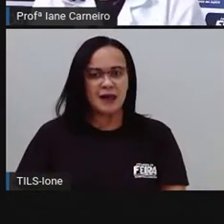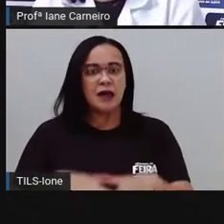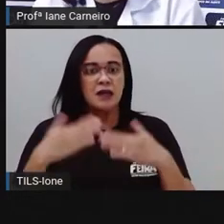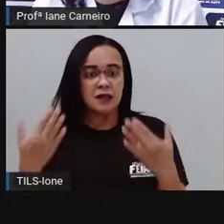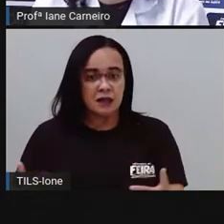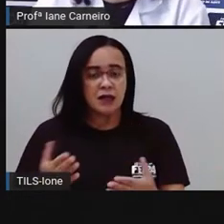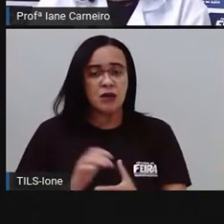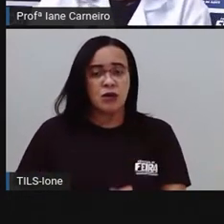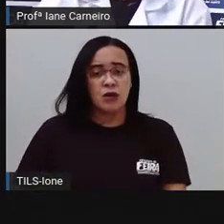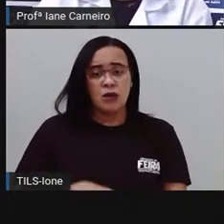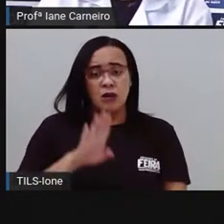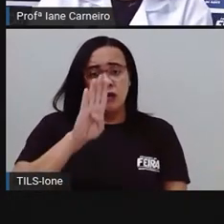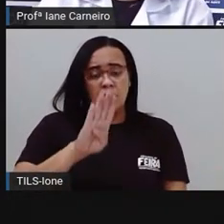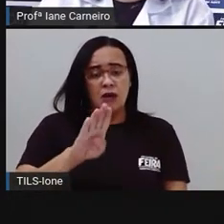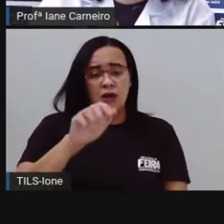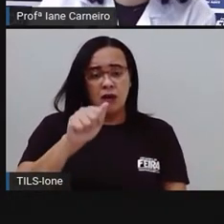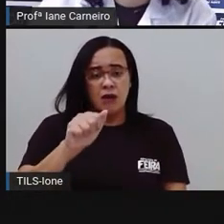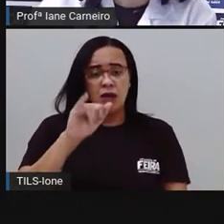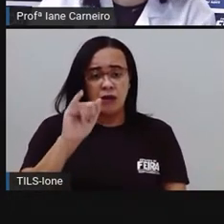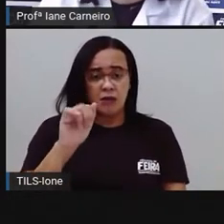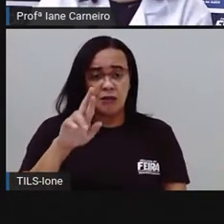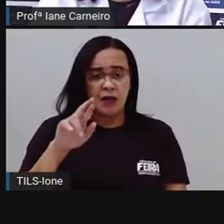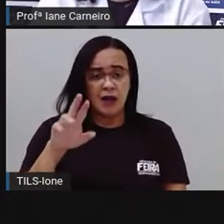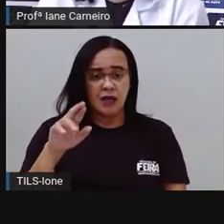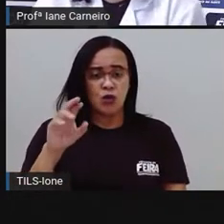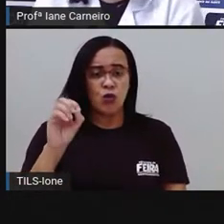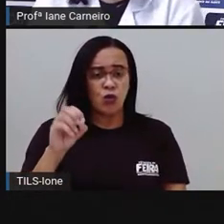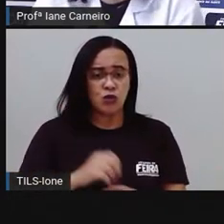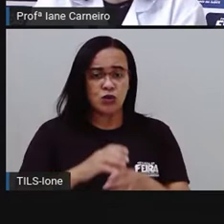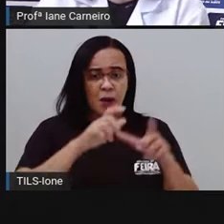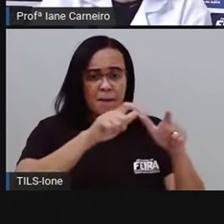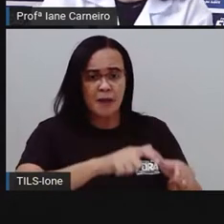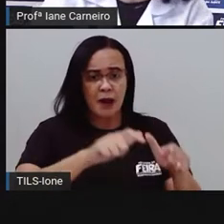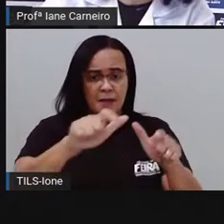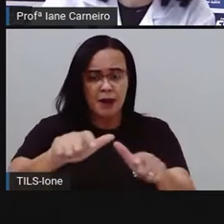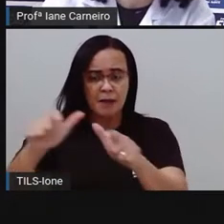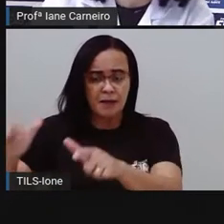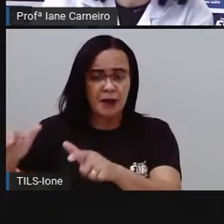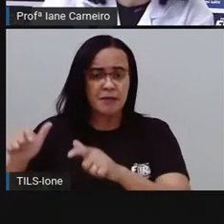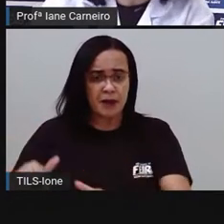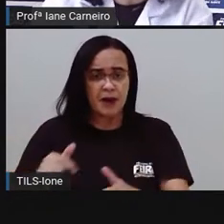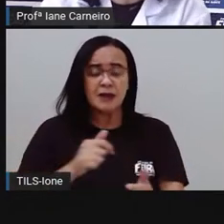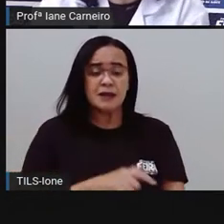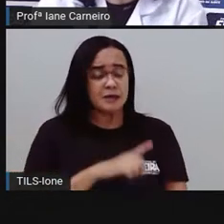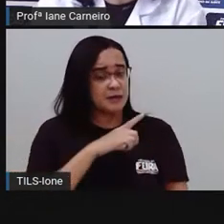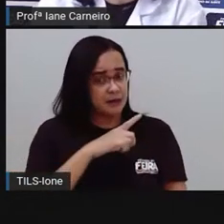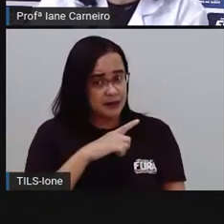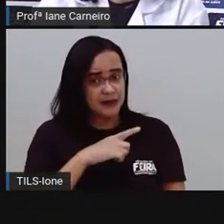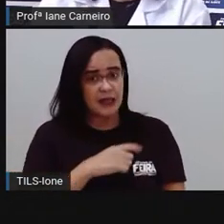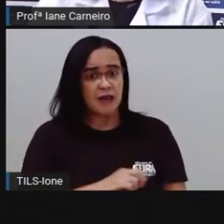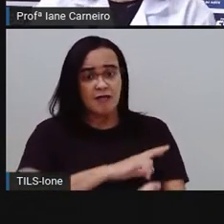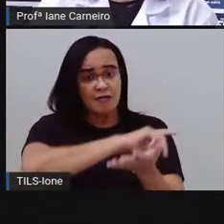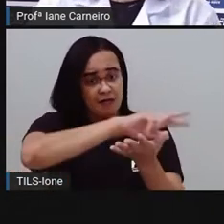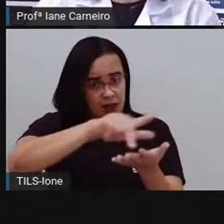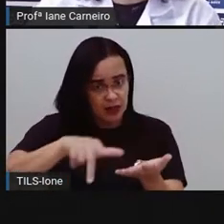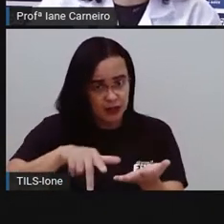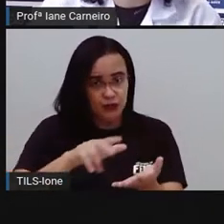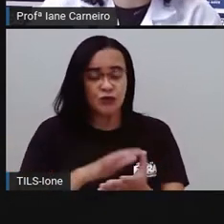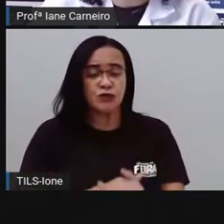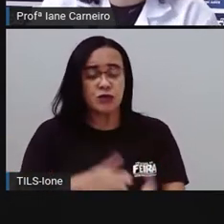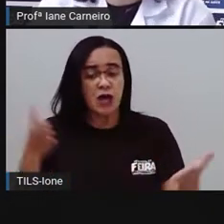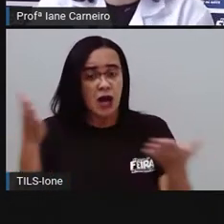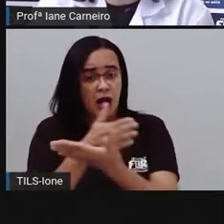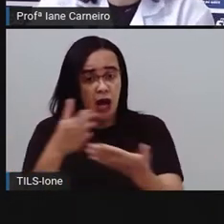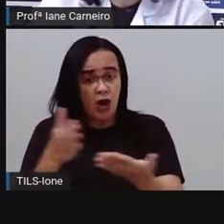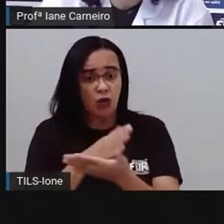residenciais, comerciais, rurais e industriais, né? Então, às vezes tem bairros,